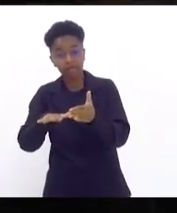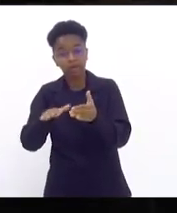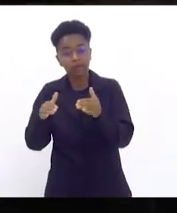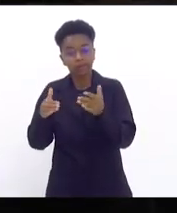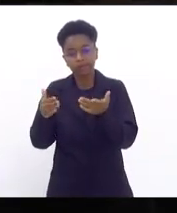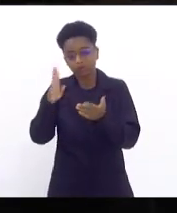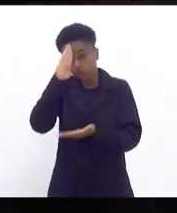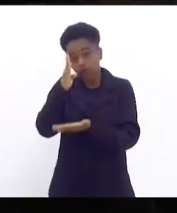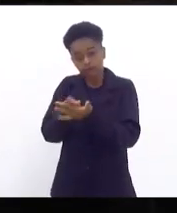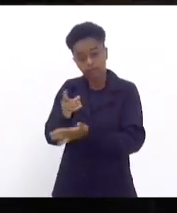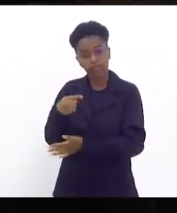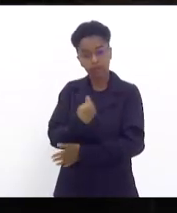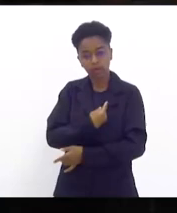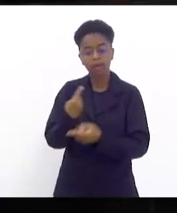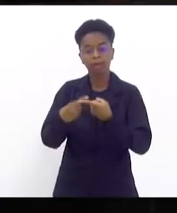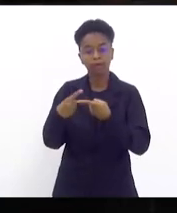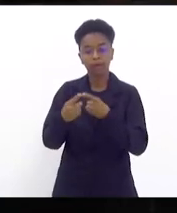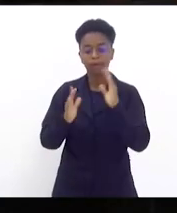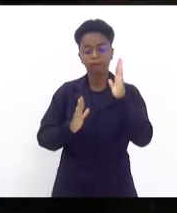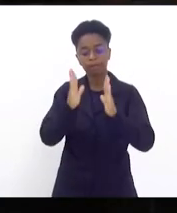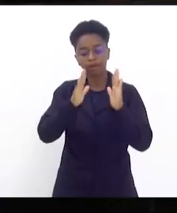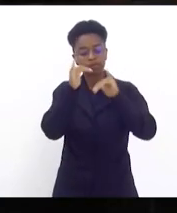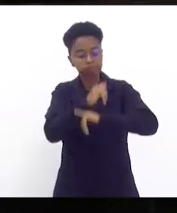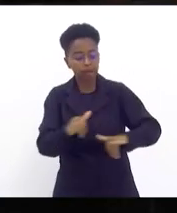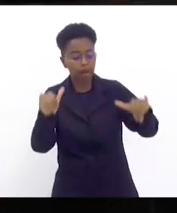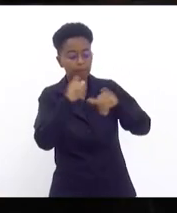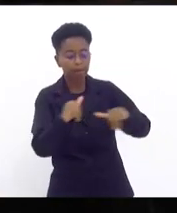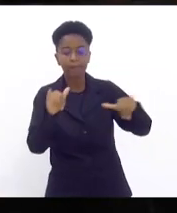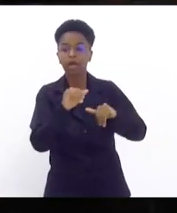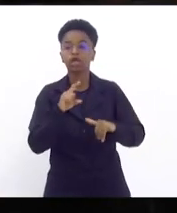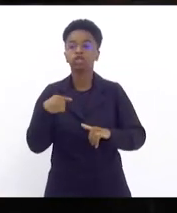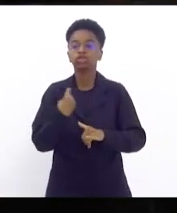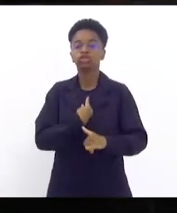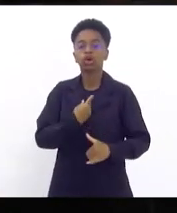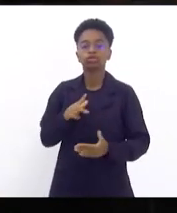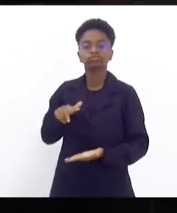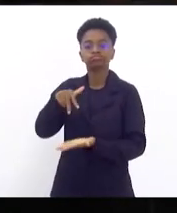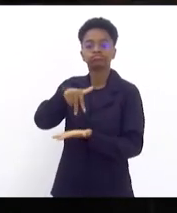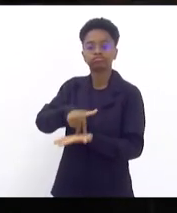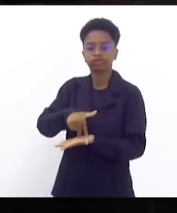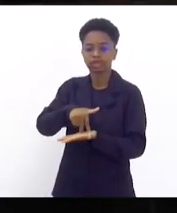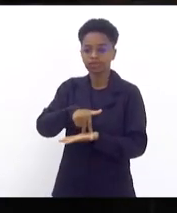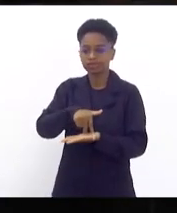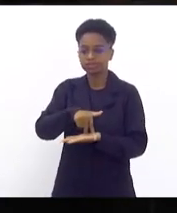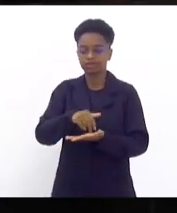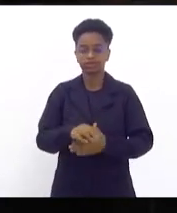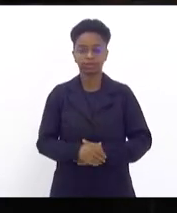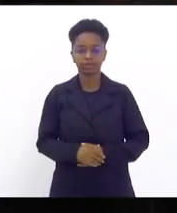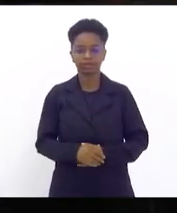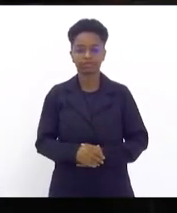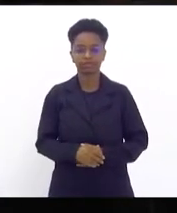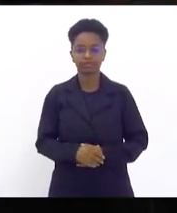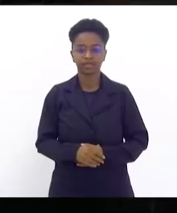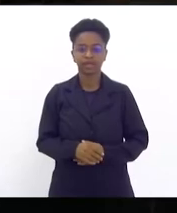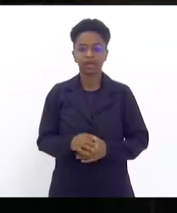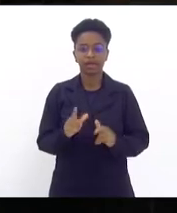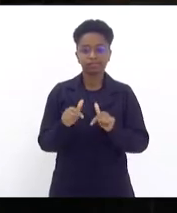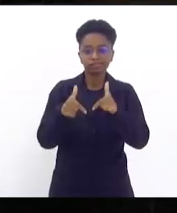nós, porque, no curto da nossa campanha, nós nos colocamos à disposição para legislar por eles.